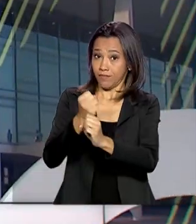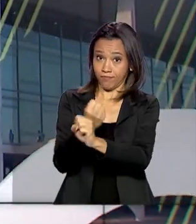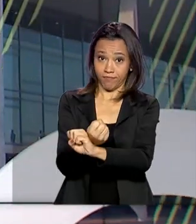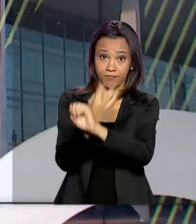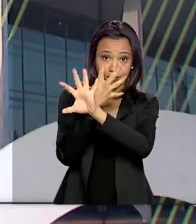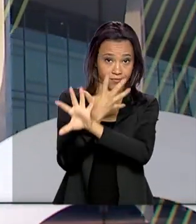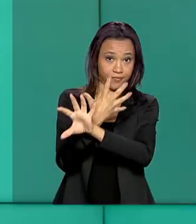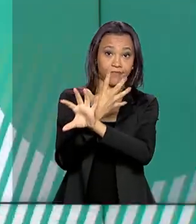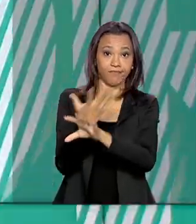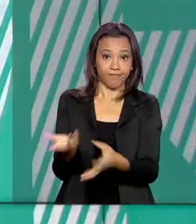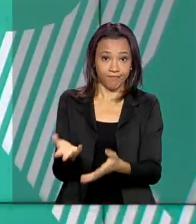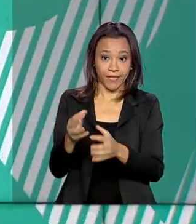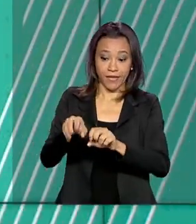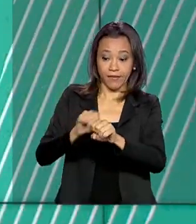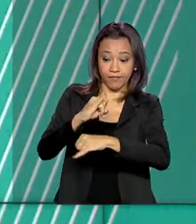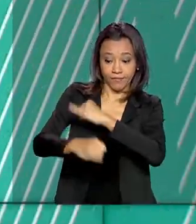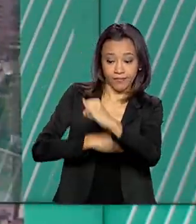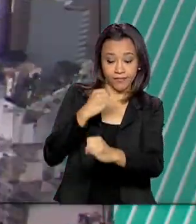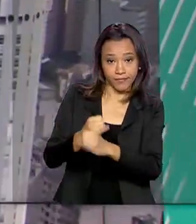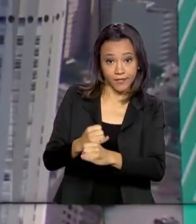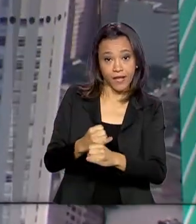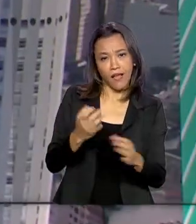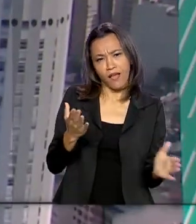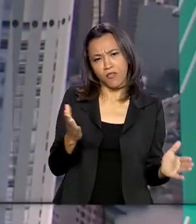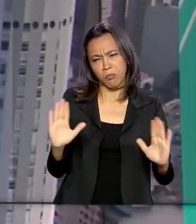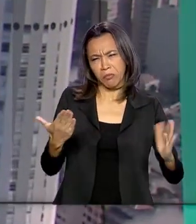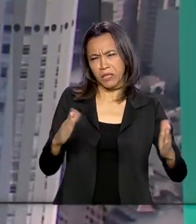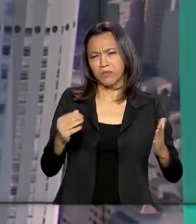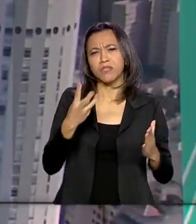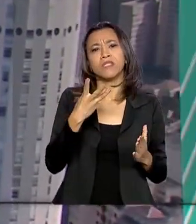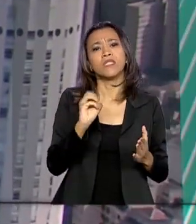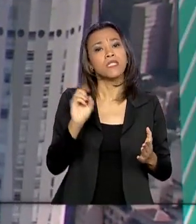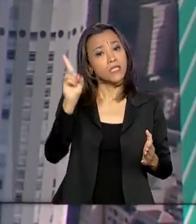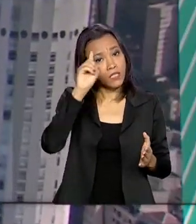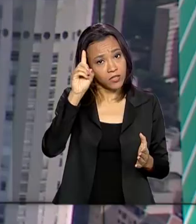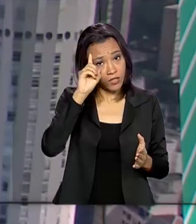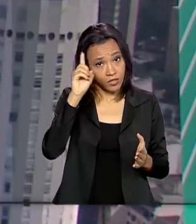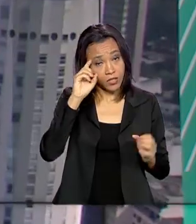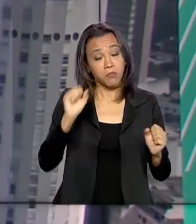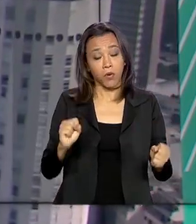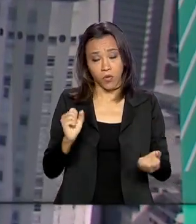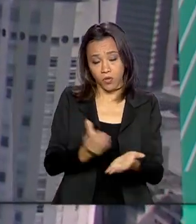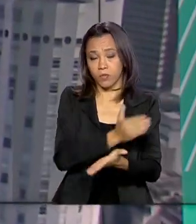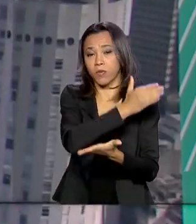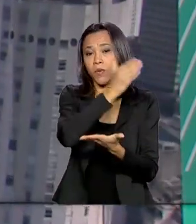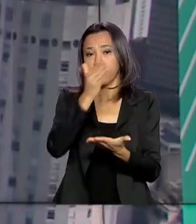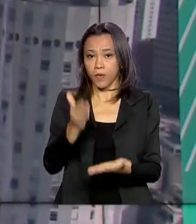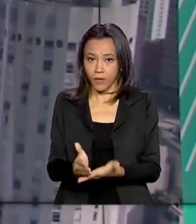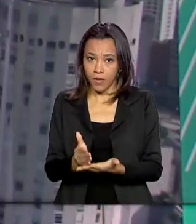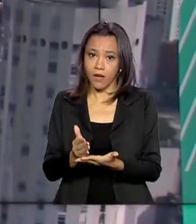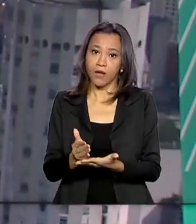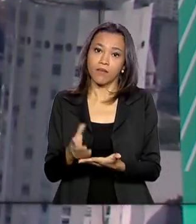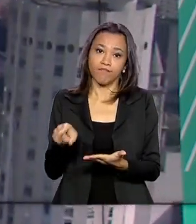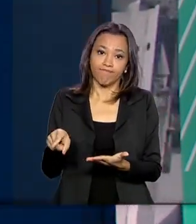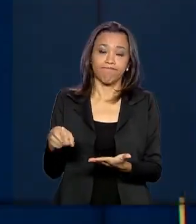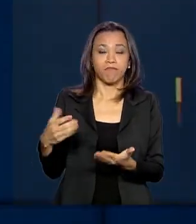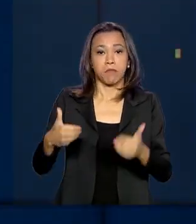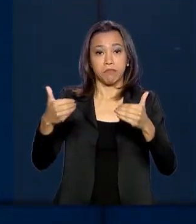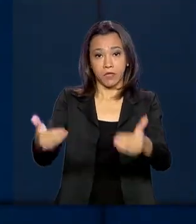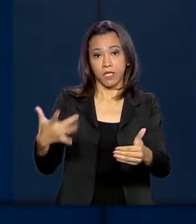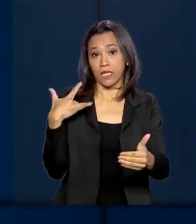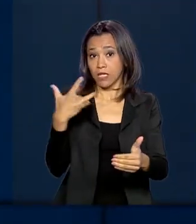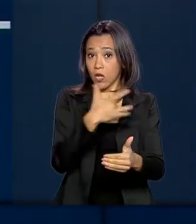O período de autorização será de até 30 dias, com possibilidade de prorrogação pelo Ministério da Saúde ou